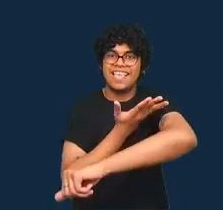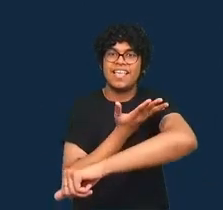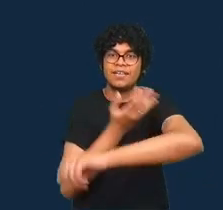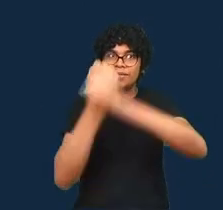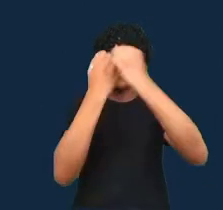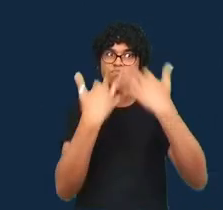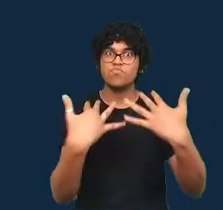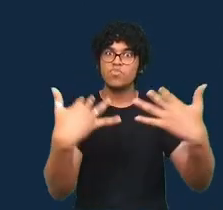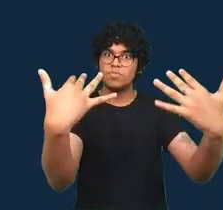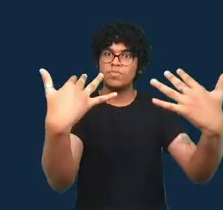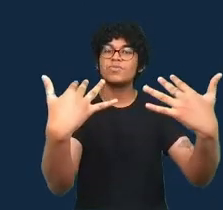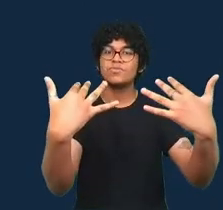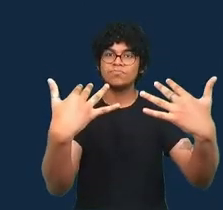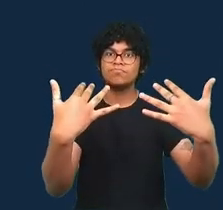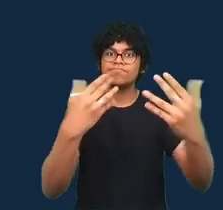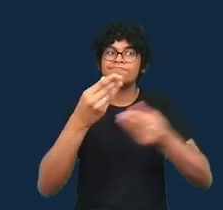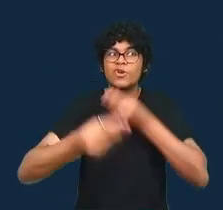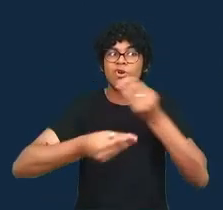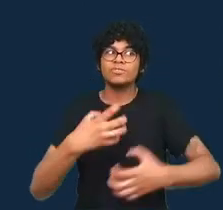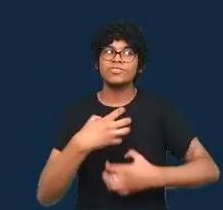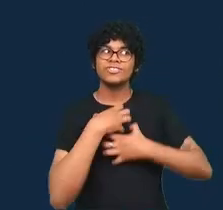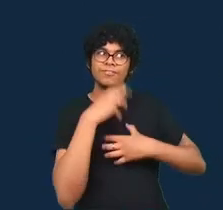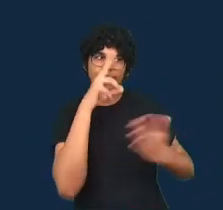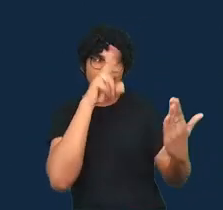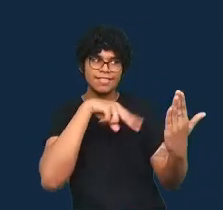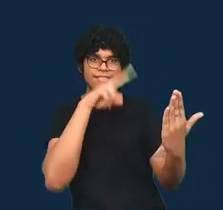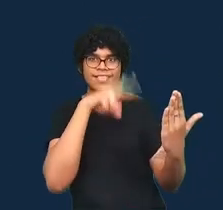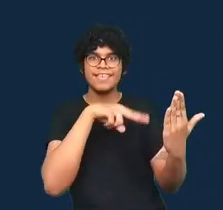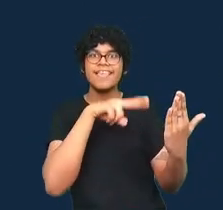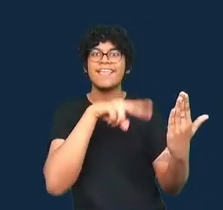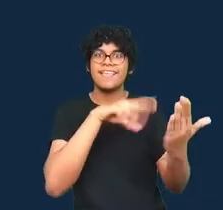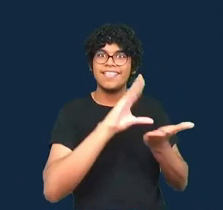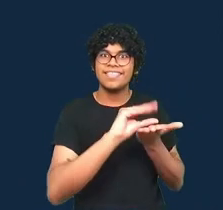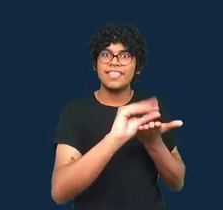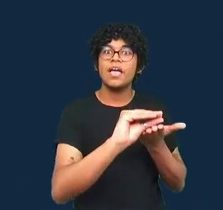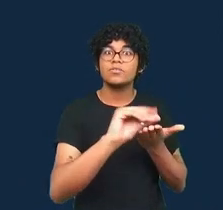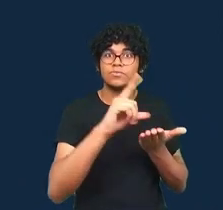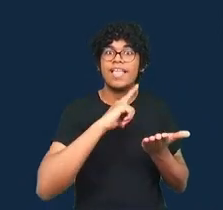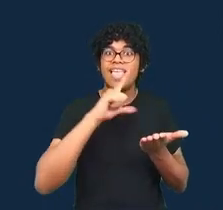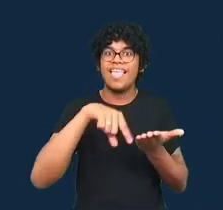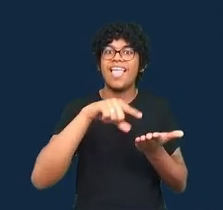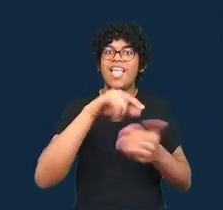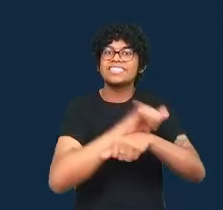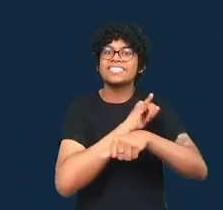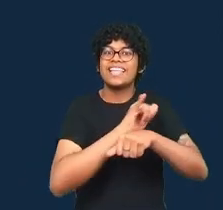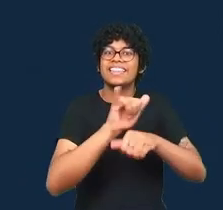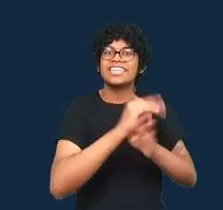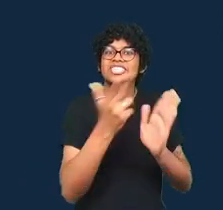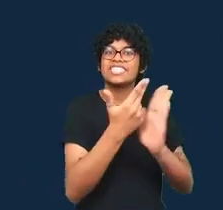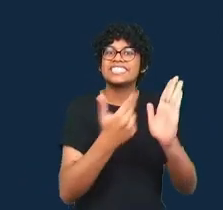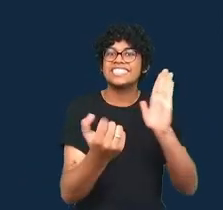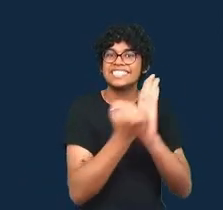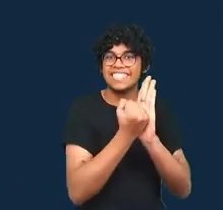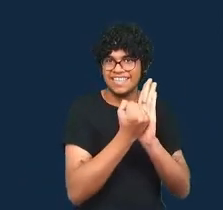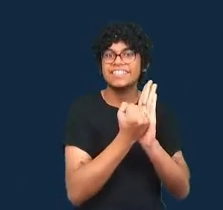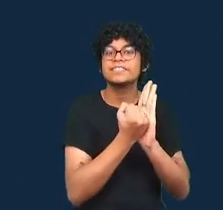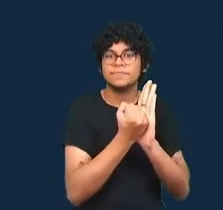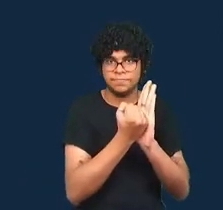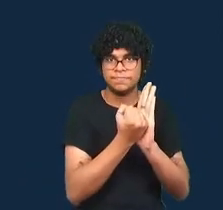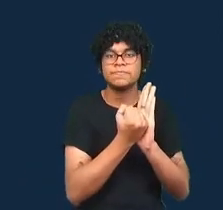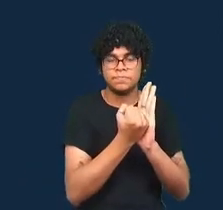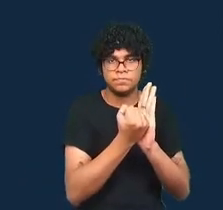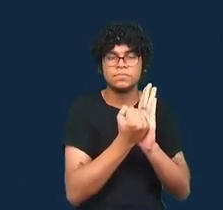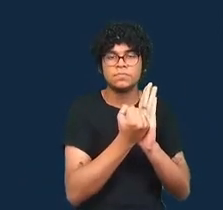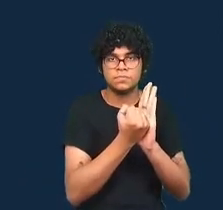claro que o design comunique isso bem ele também quando